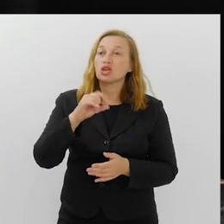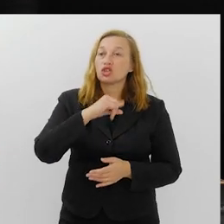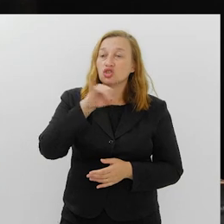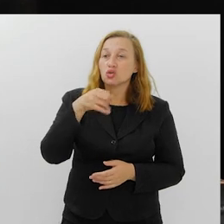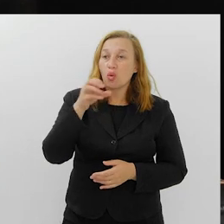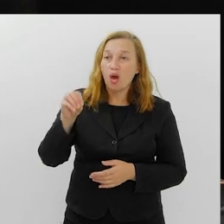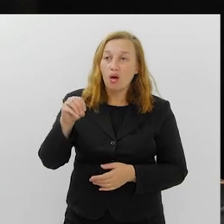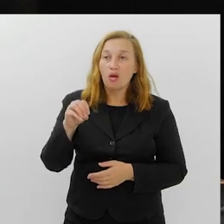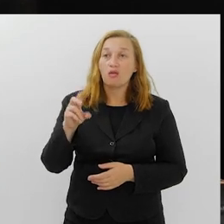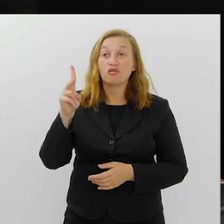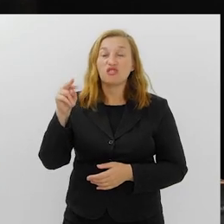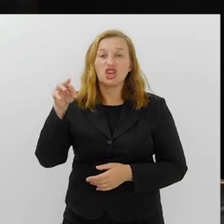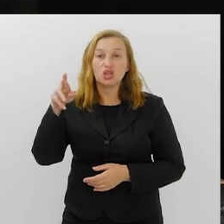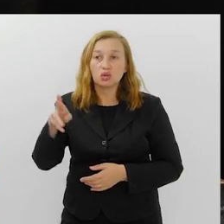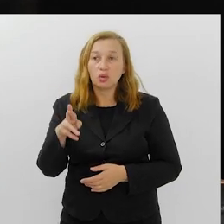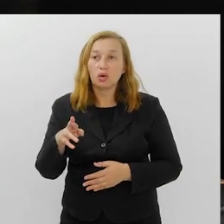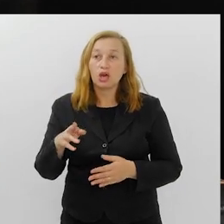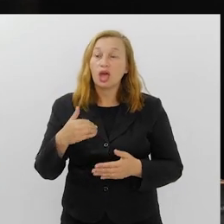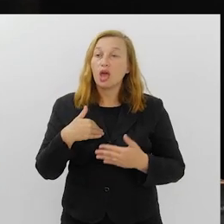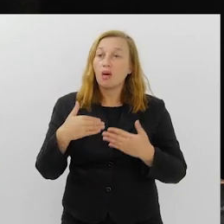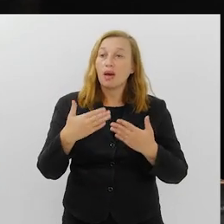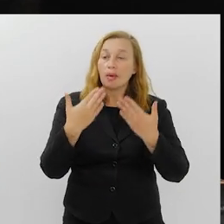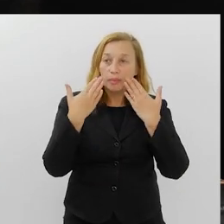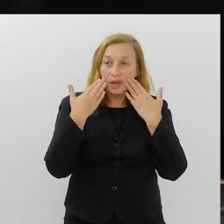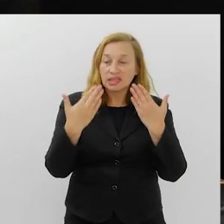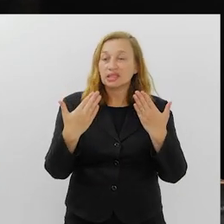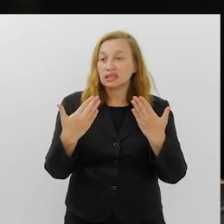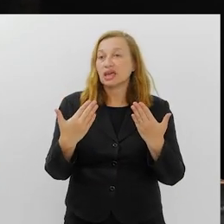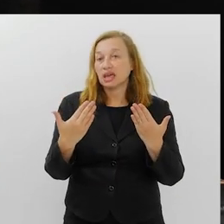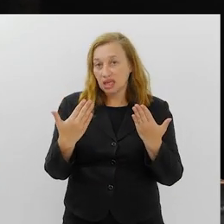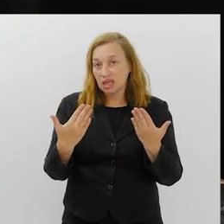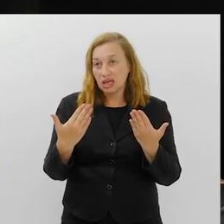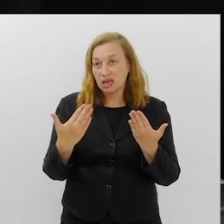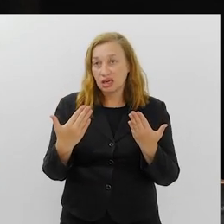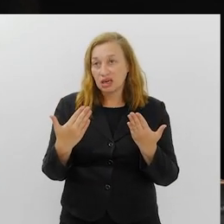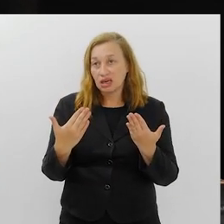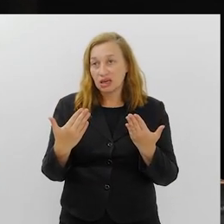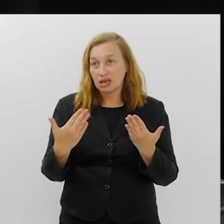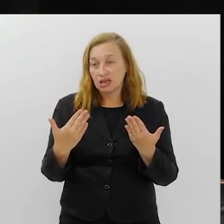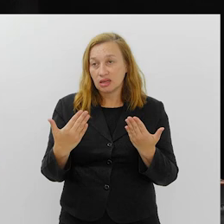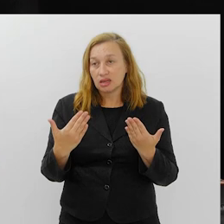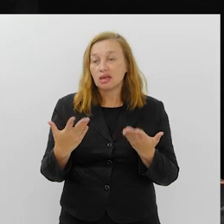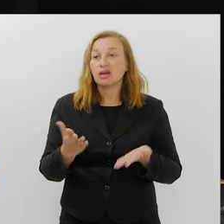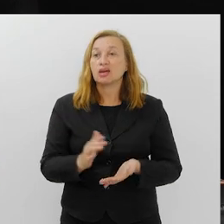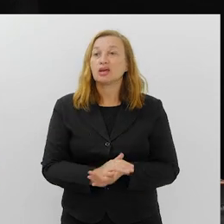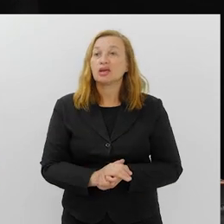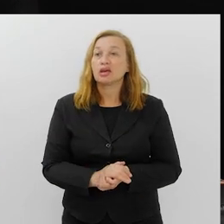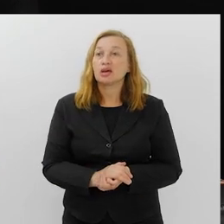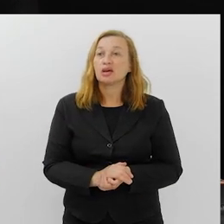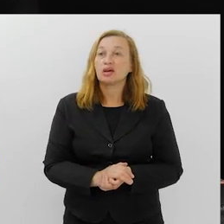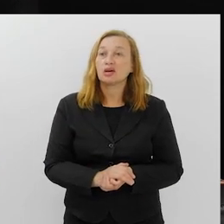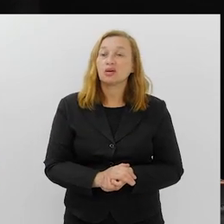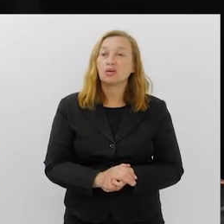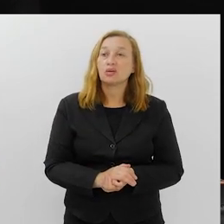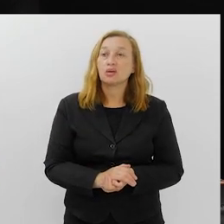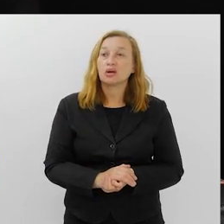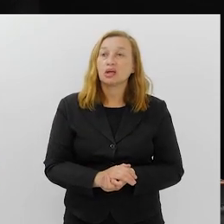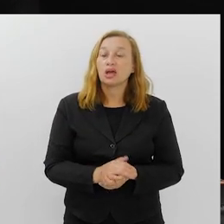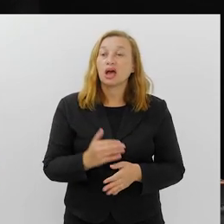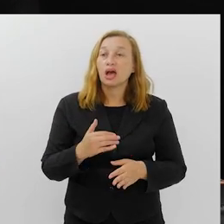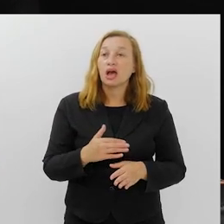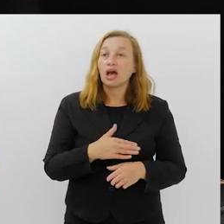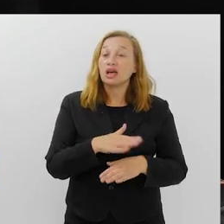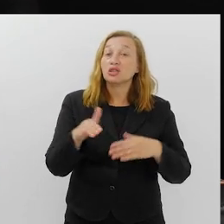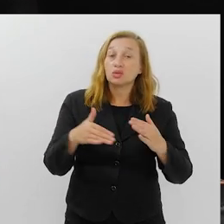Vitor, o Jack. Então, eu apresentei, de alguma maneira, modesta parte falando, eu apresentei ao grande